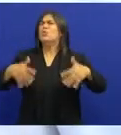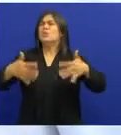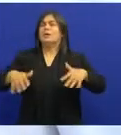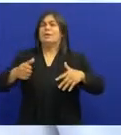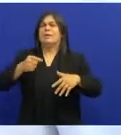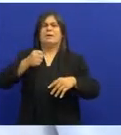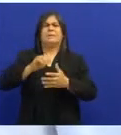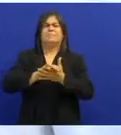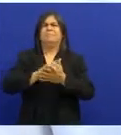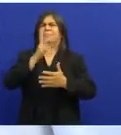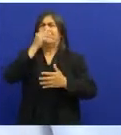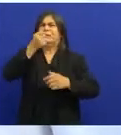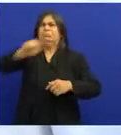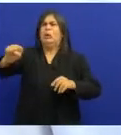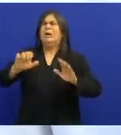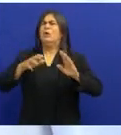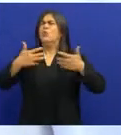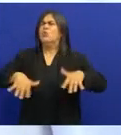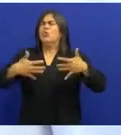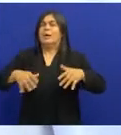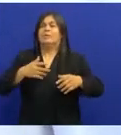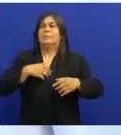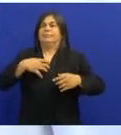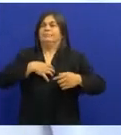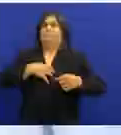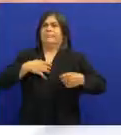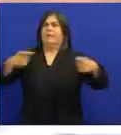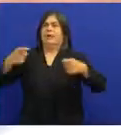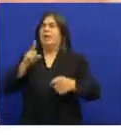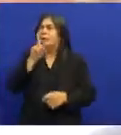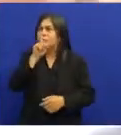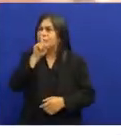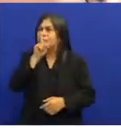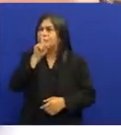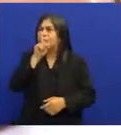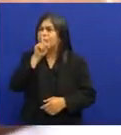Eu digo É guerra Aí ele chegou E disse